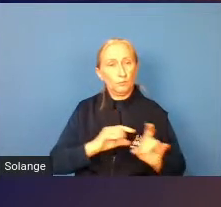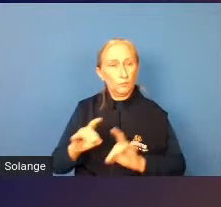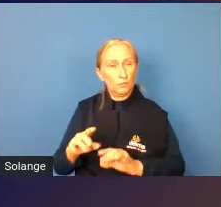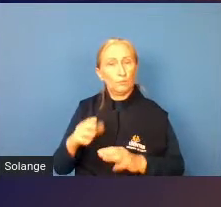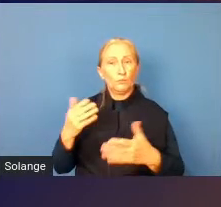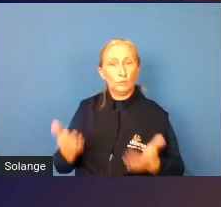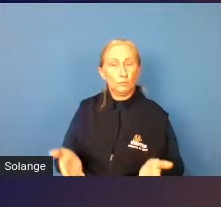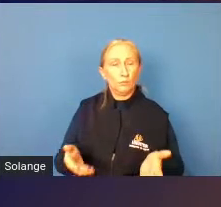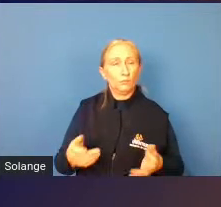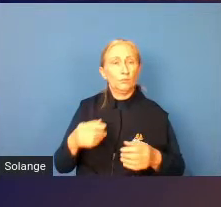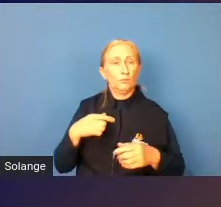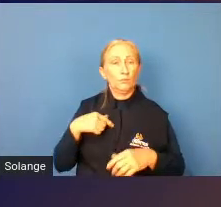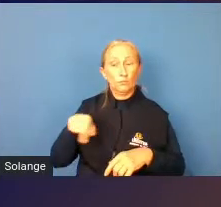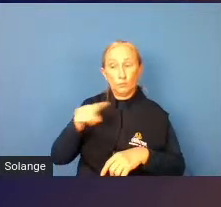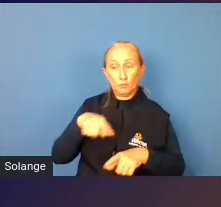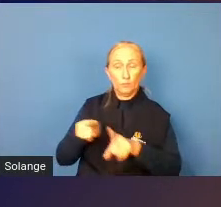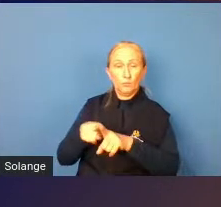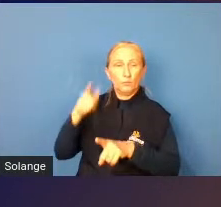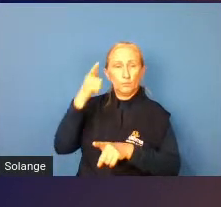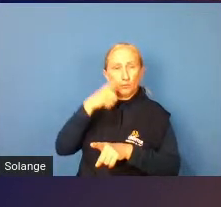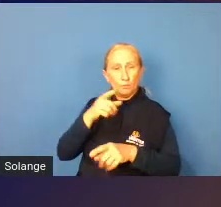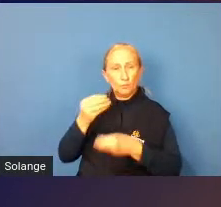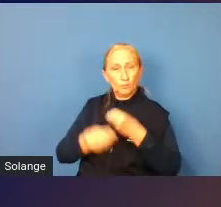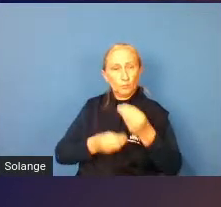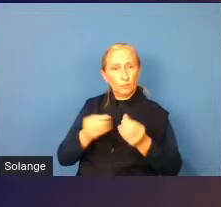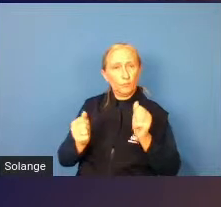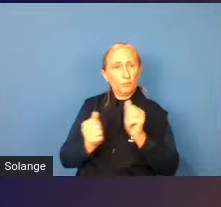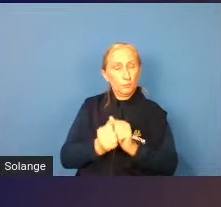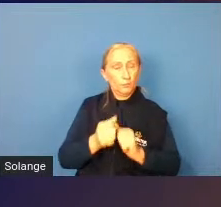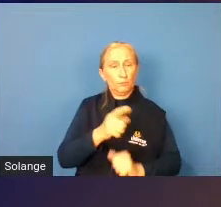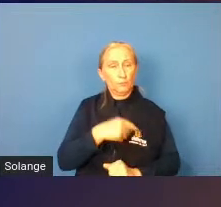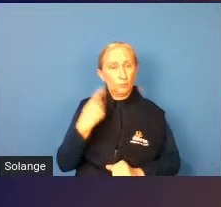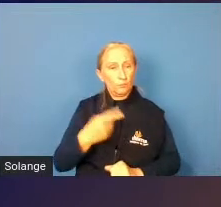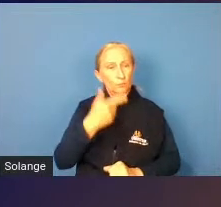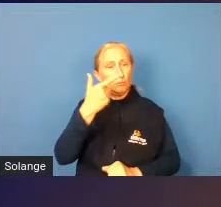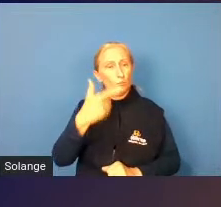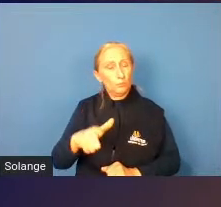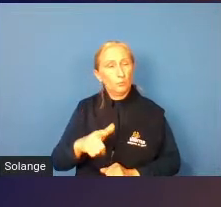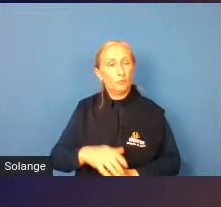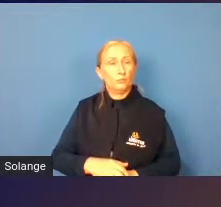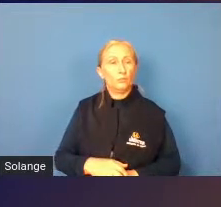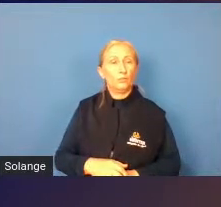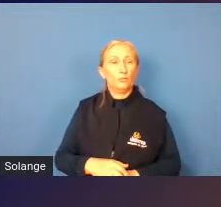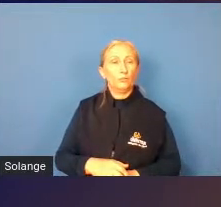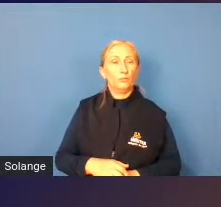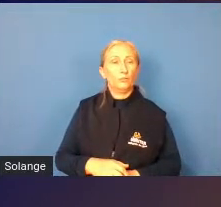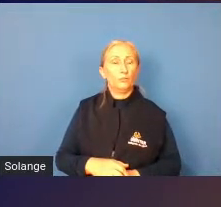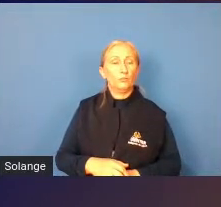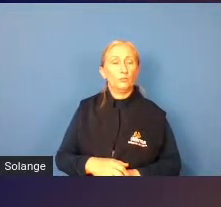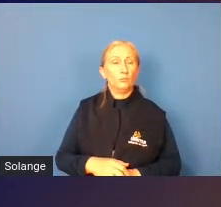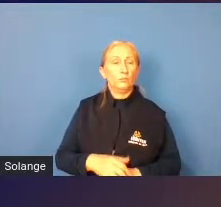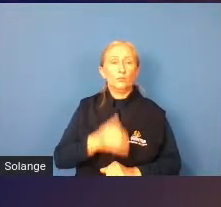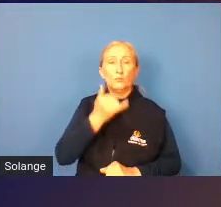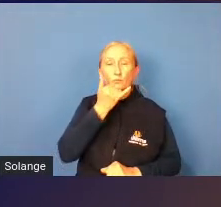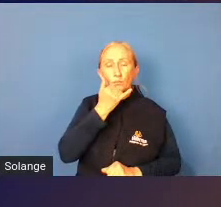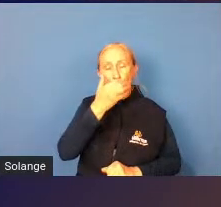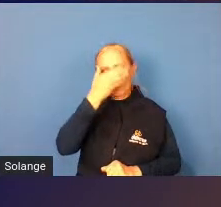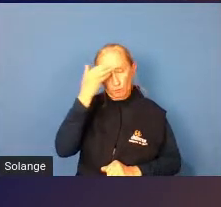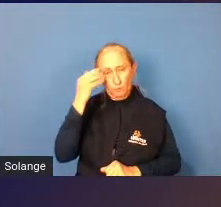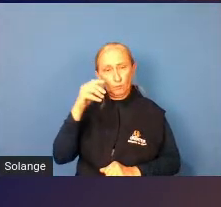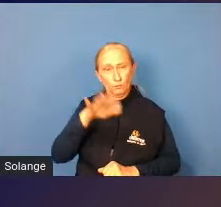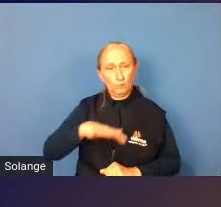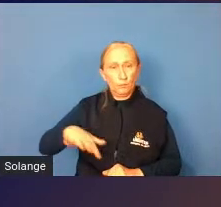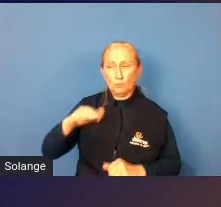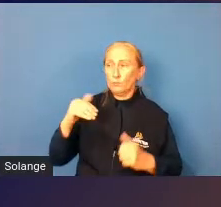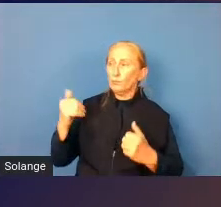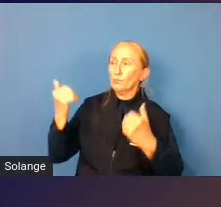né para ele também conseguir se encaixar junto a gente um outro até perdão esqueci de falar sobre o ambiente